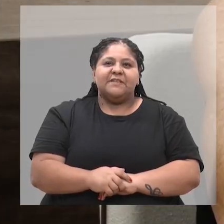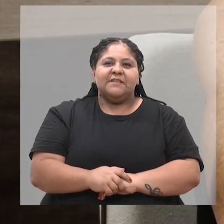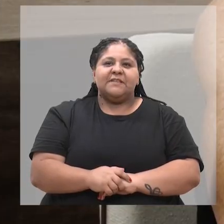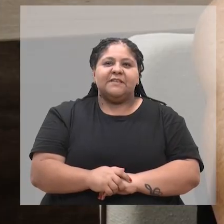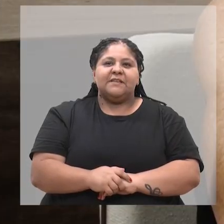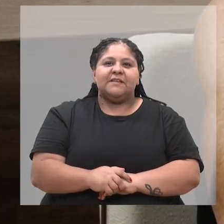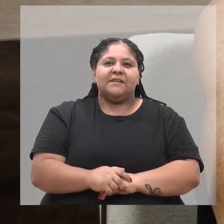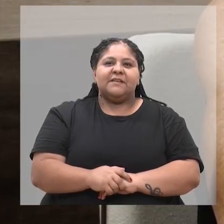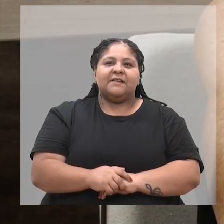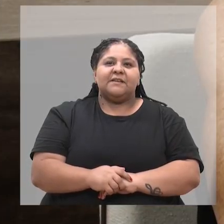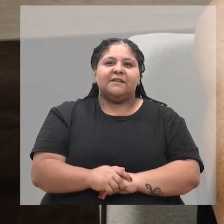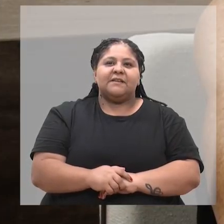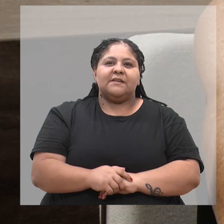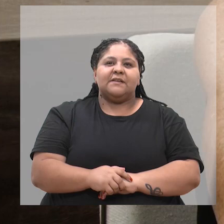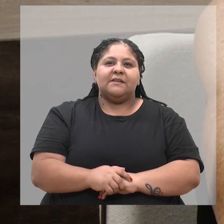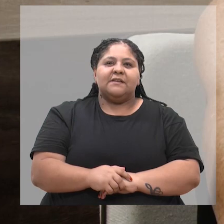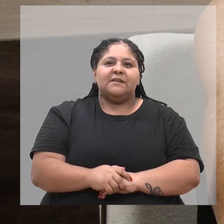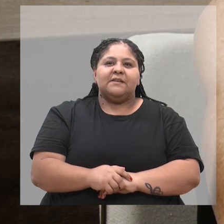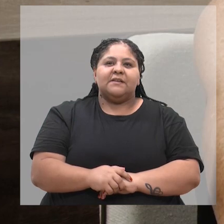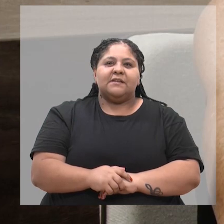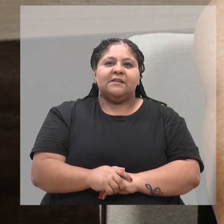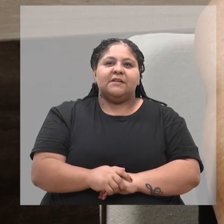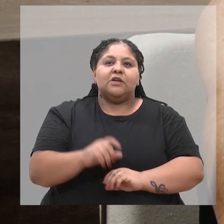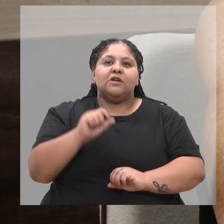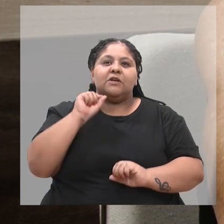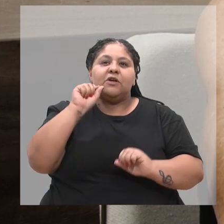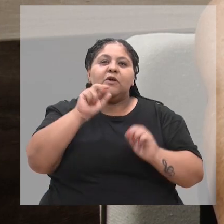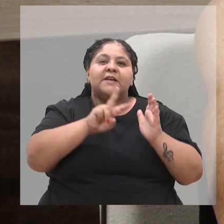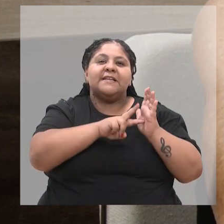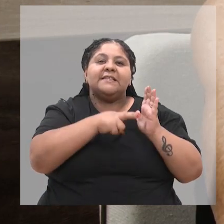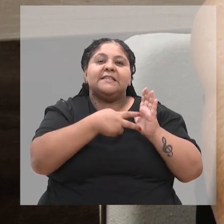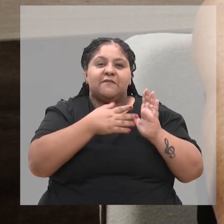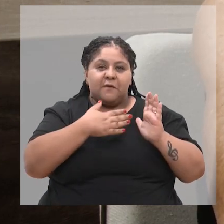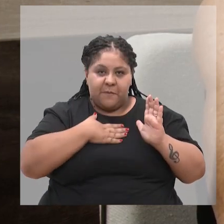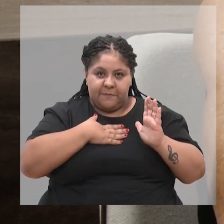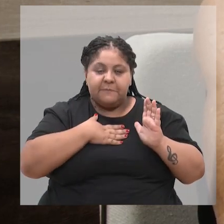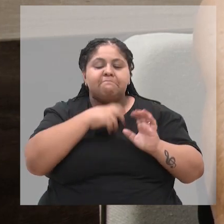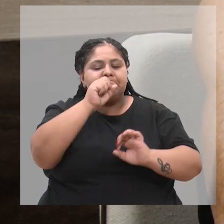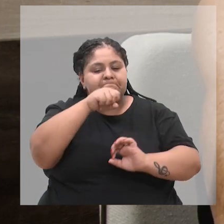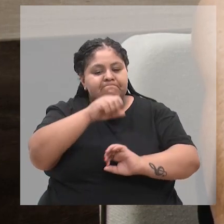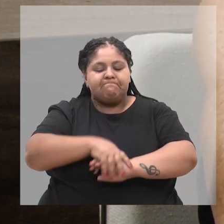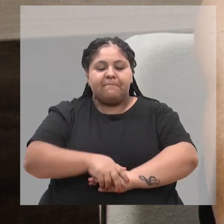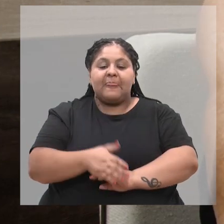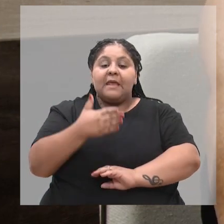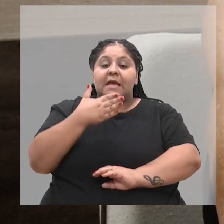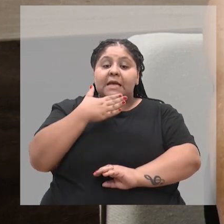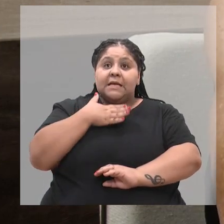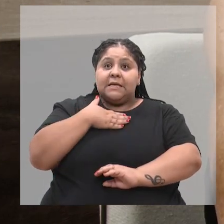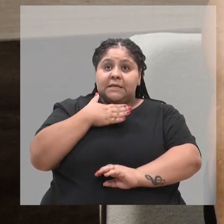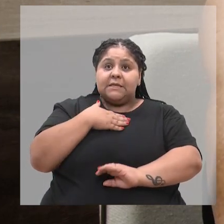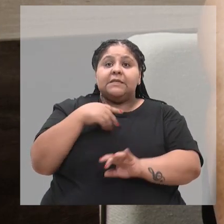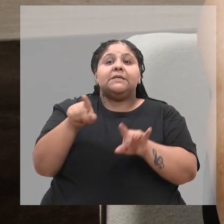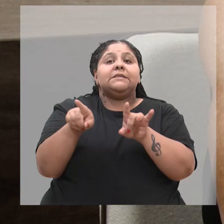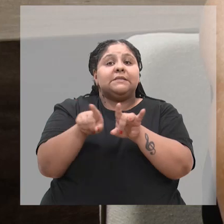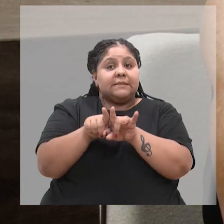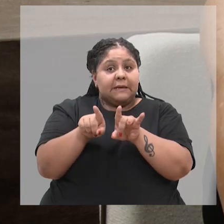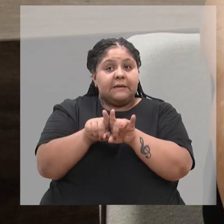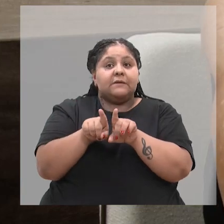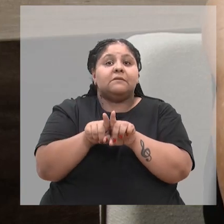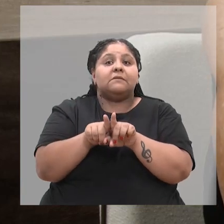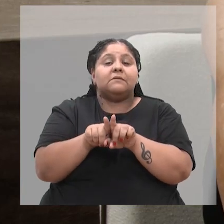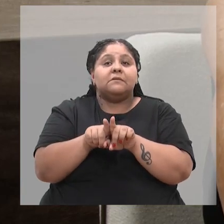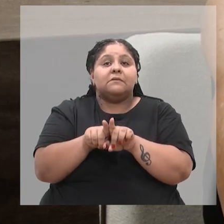O que significa para mim? É, exato. Olha, para mim, isso também foi uma coisa,